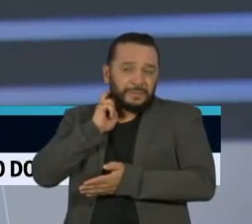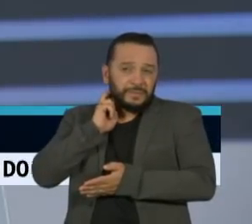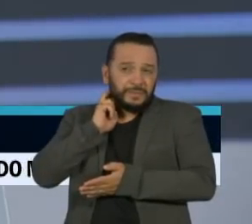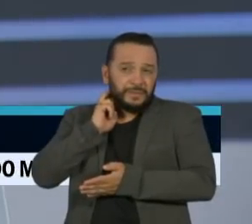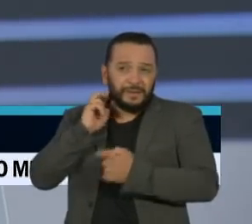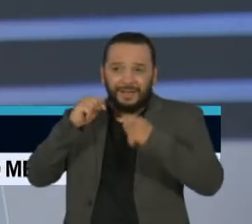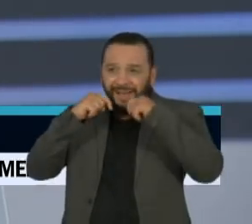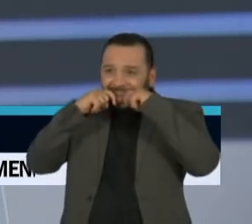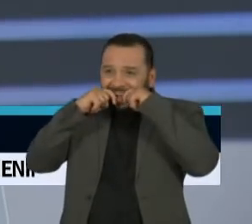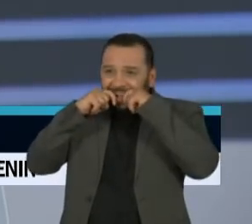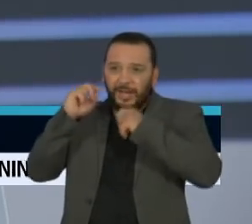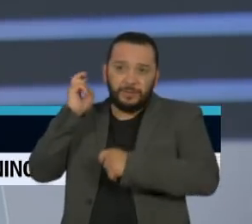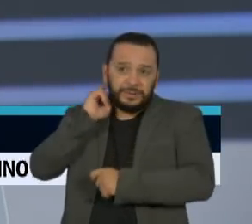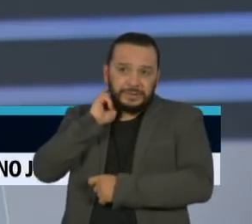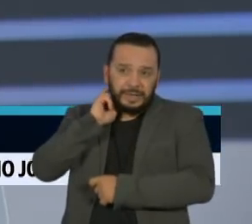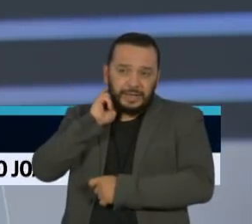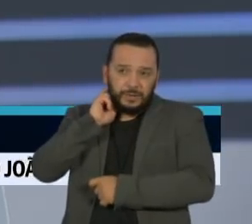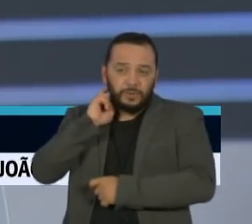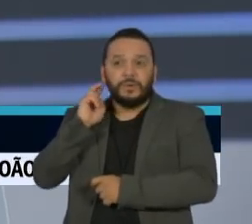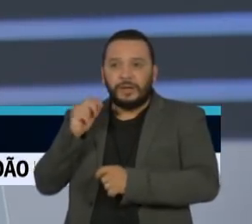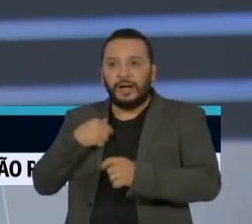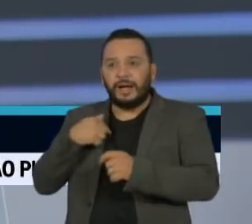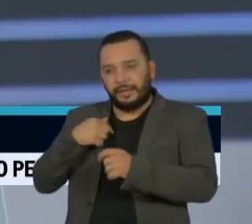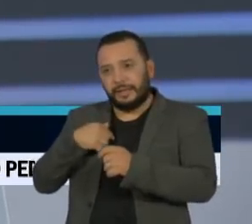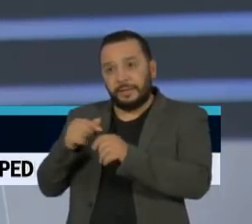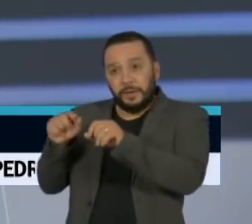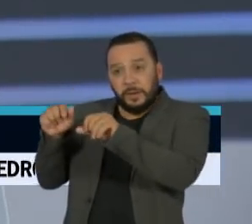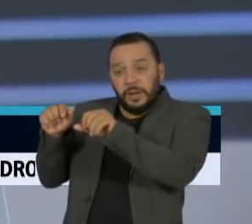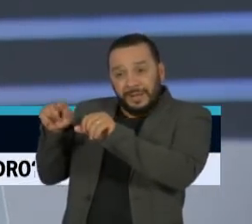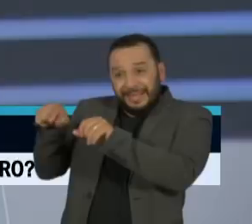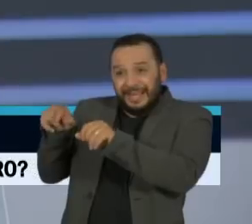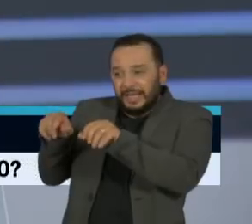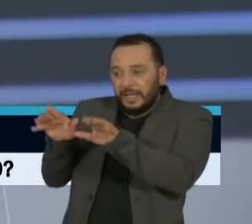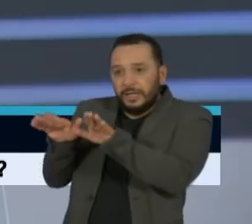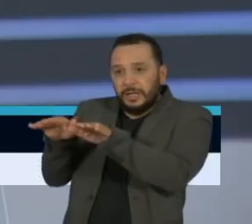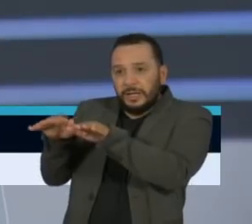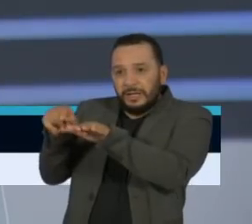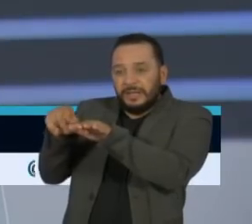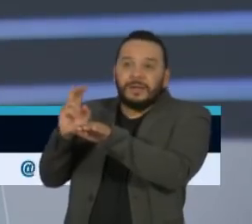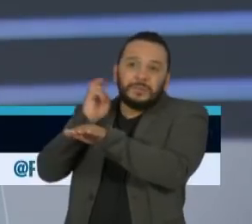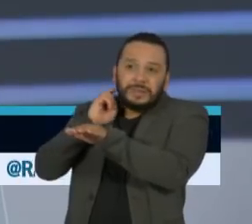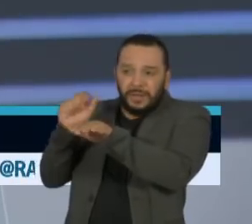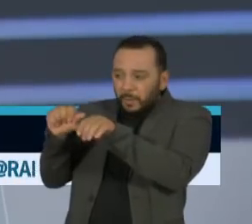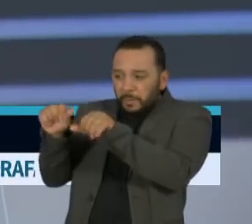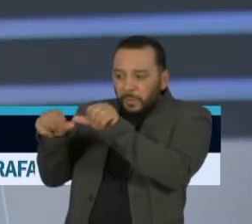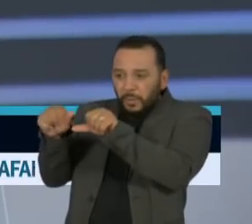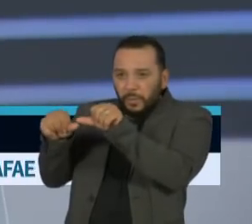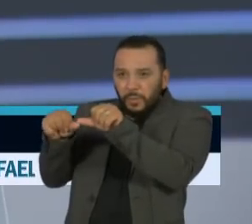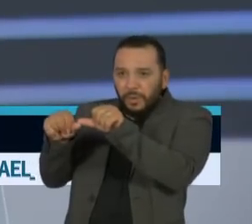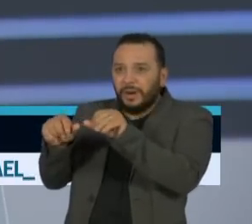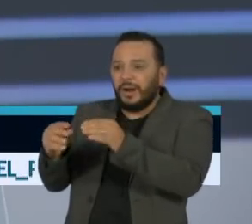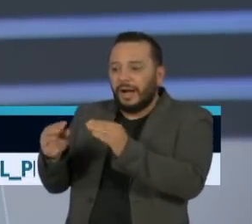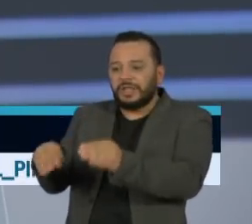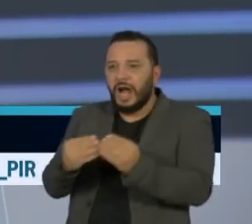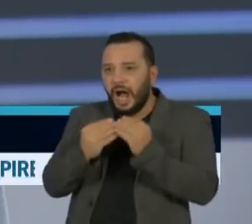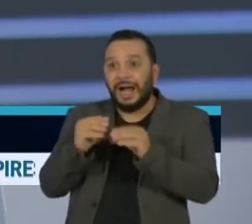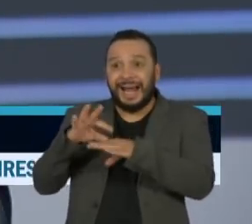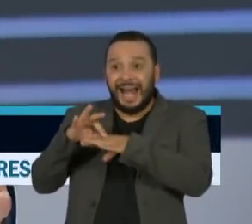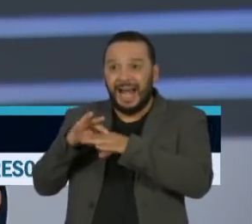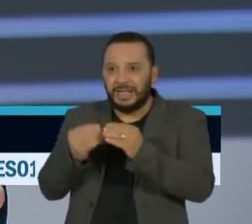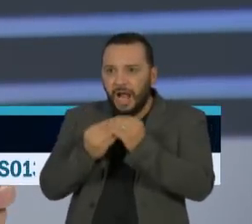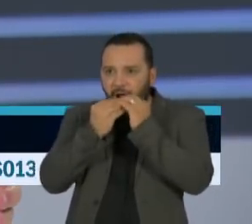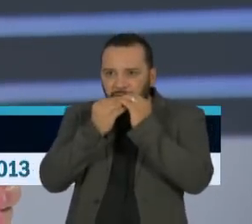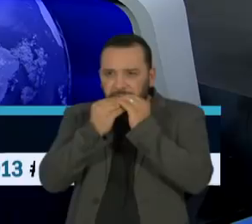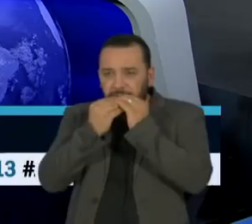por consumir, isso chegou numa pessoa e o vírus mutou dentro de um ser humano. Mas